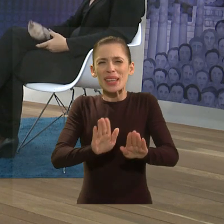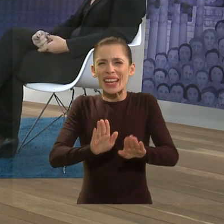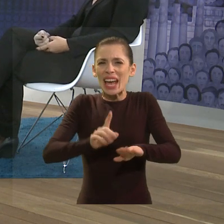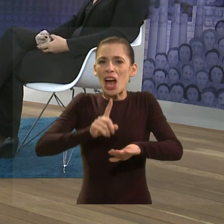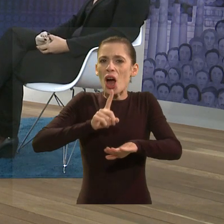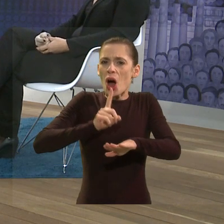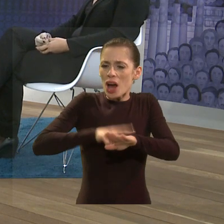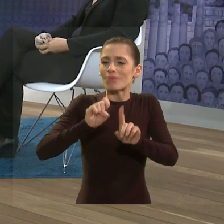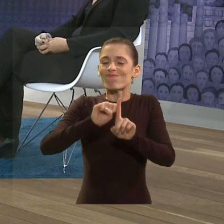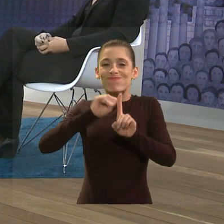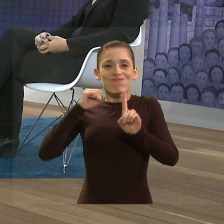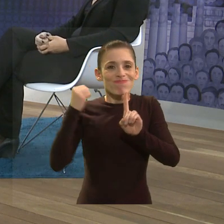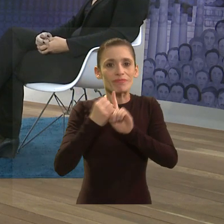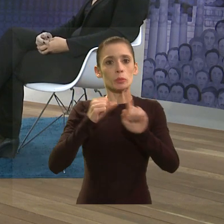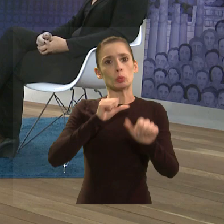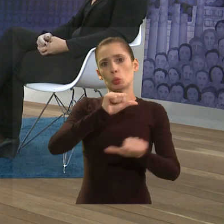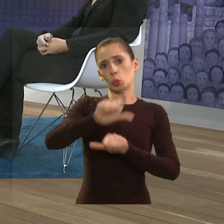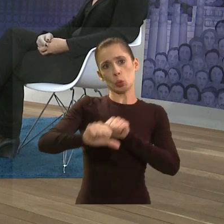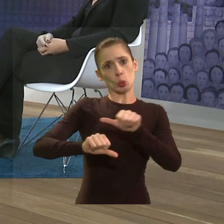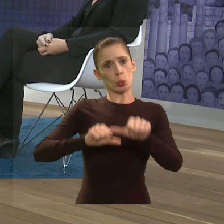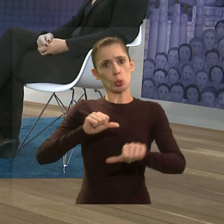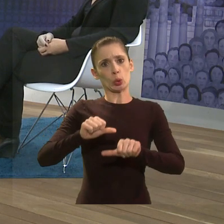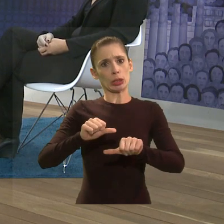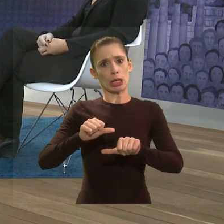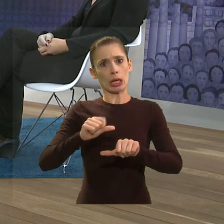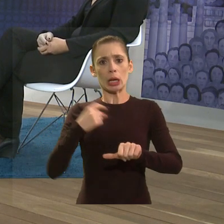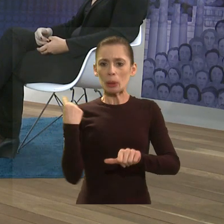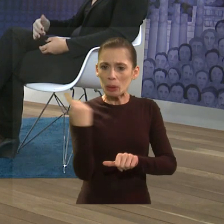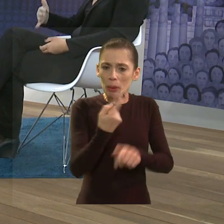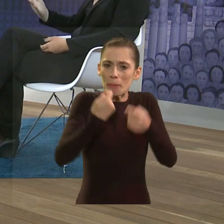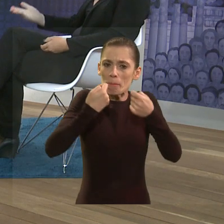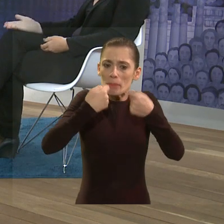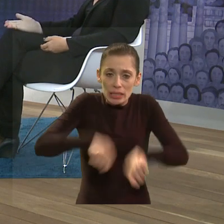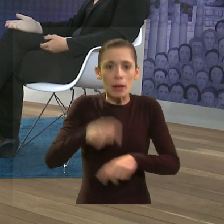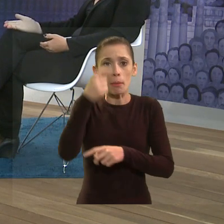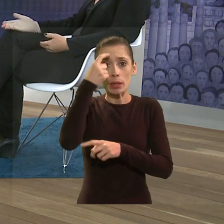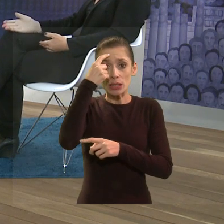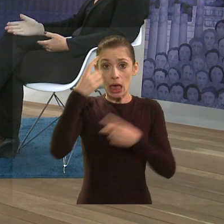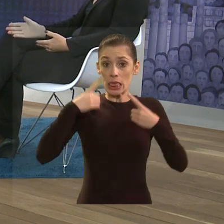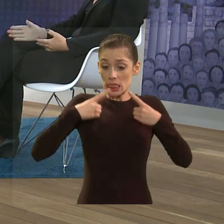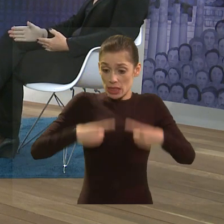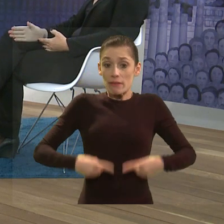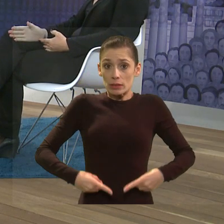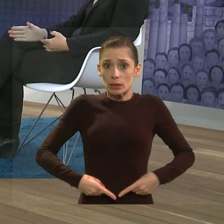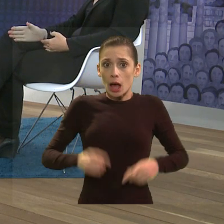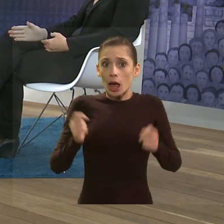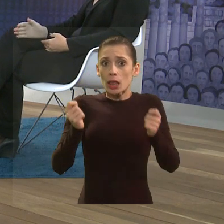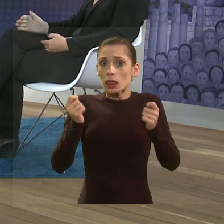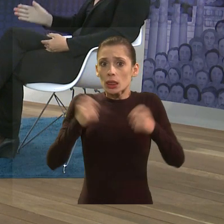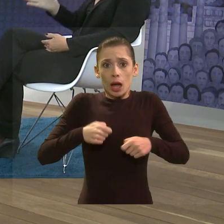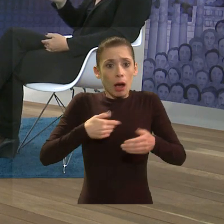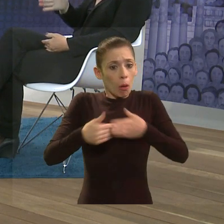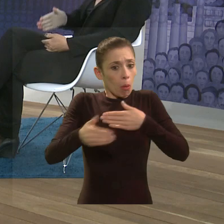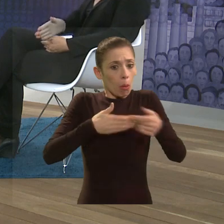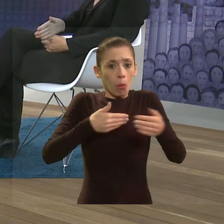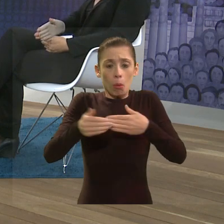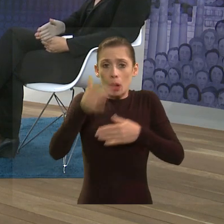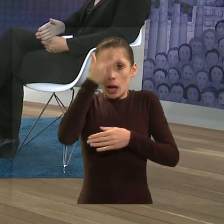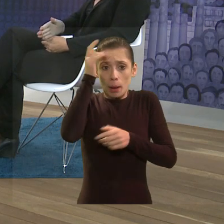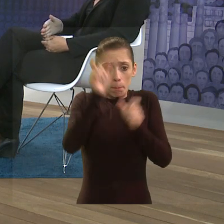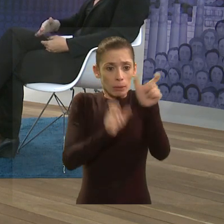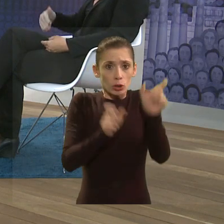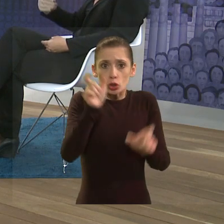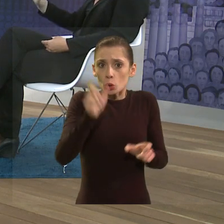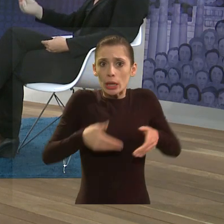sociedade mudar, né, a gente pensar, assim, que uma pessoa com uma deficiência pode acontecer com... A pessoa pode nascer com uma